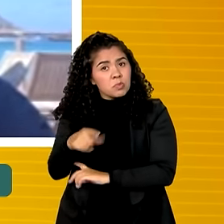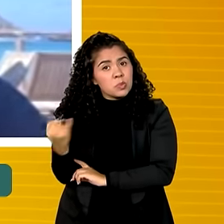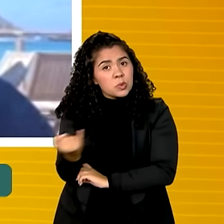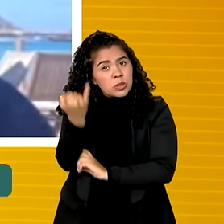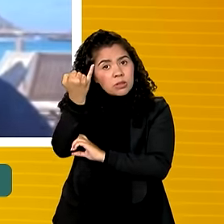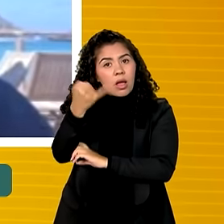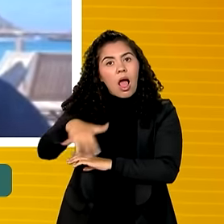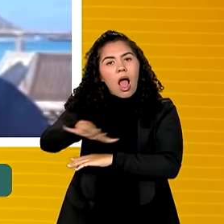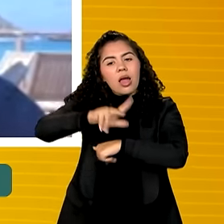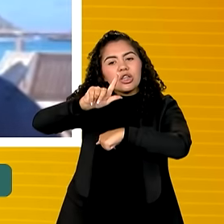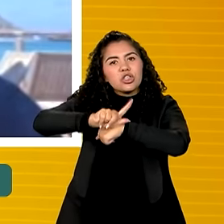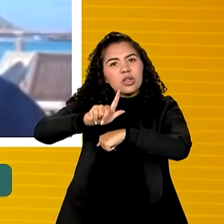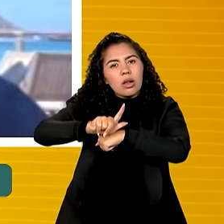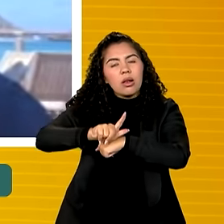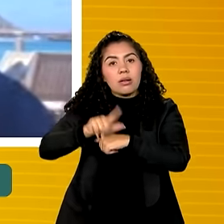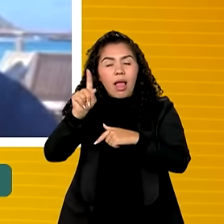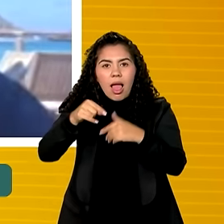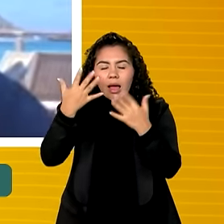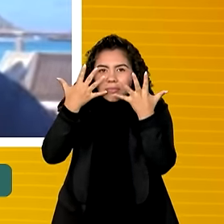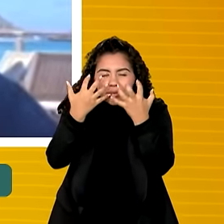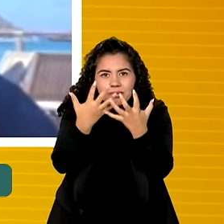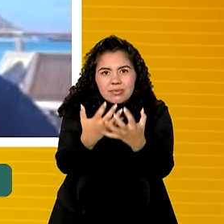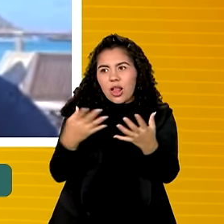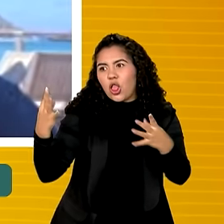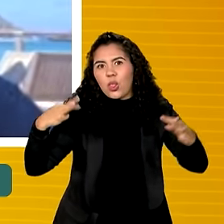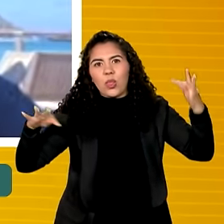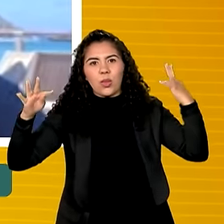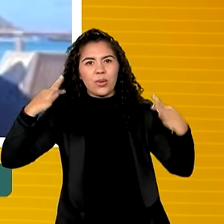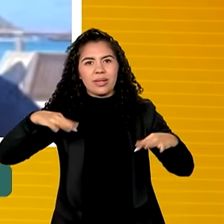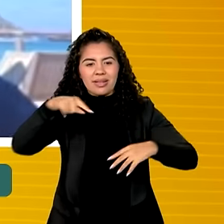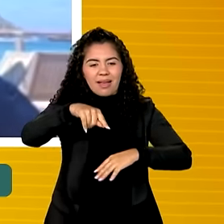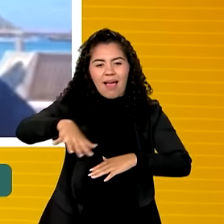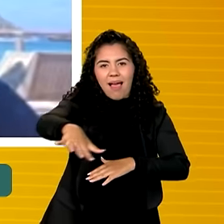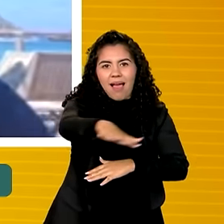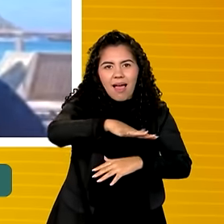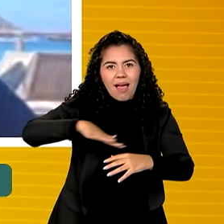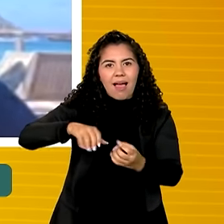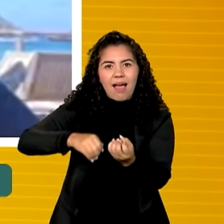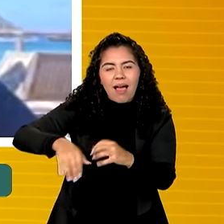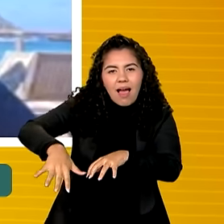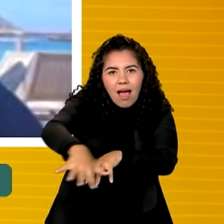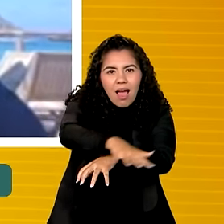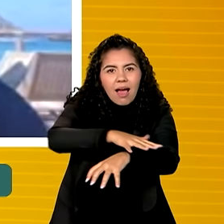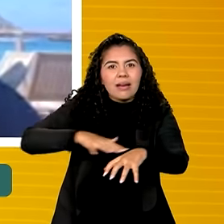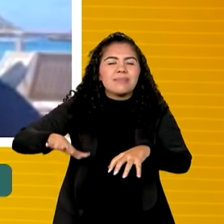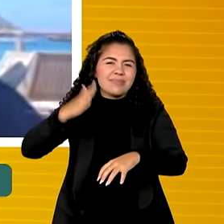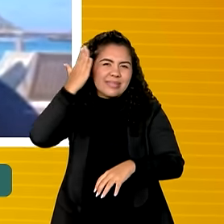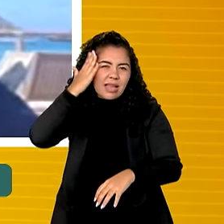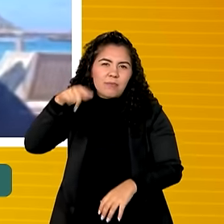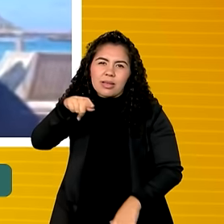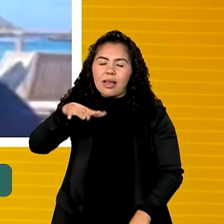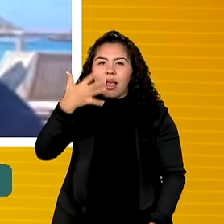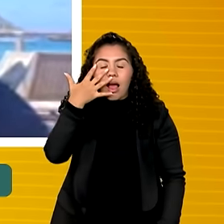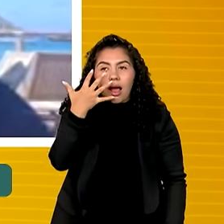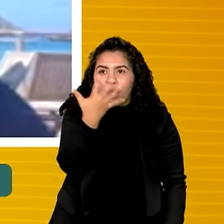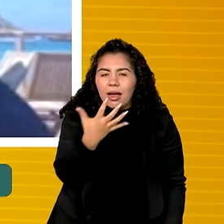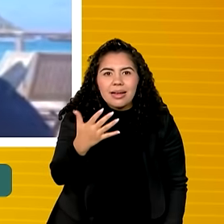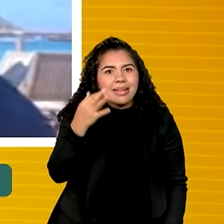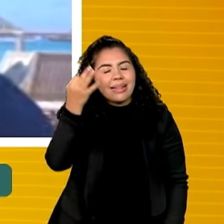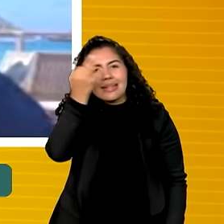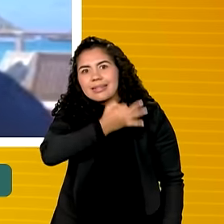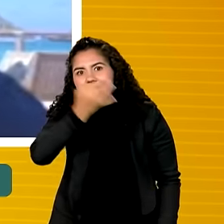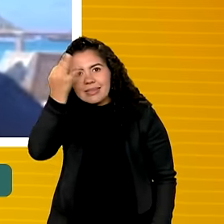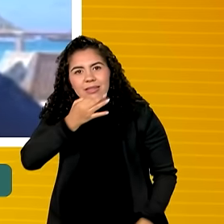é um atrativo turístico na ilha. A gente sabe que aqui é um lugar muito bonito em termos de praias, mas a geologia daqui